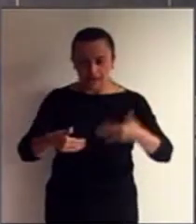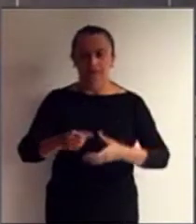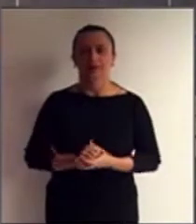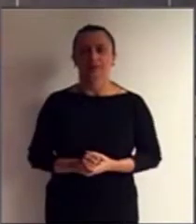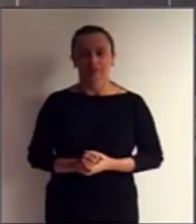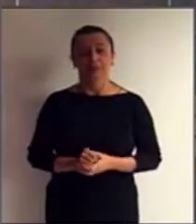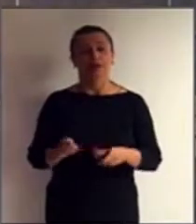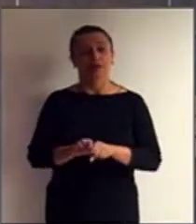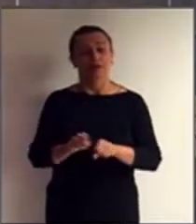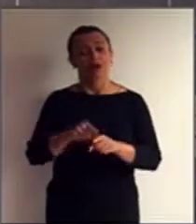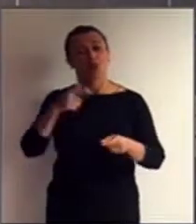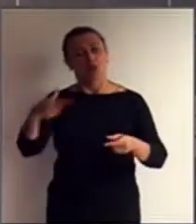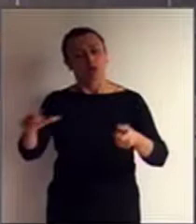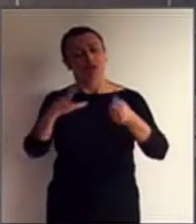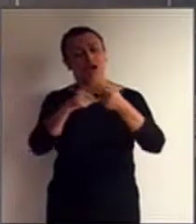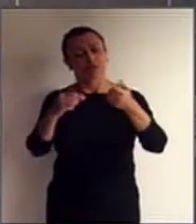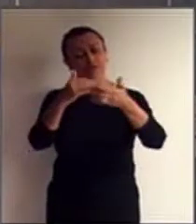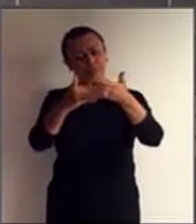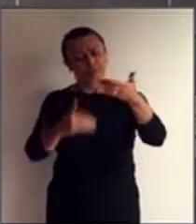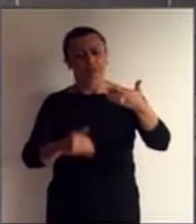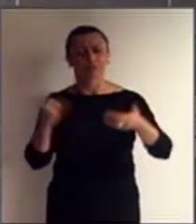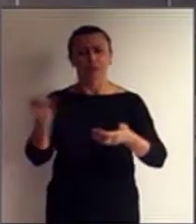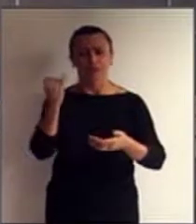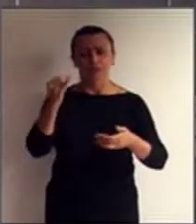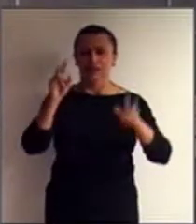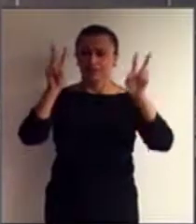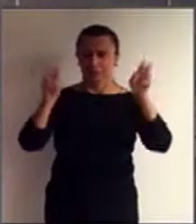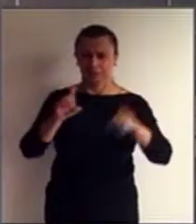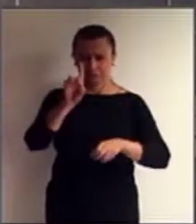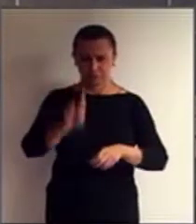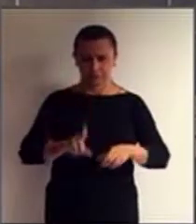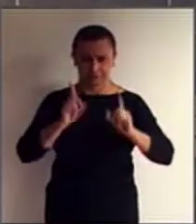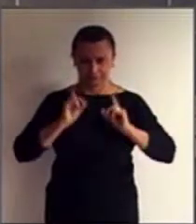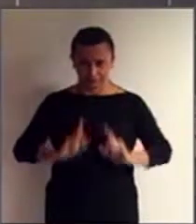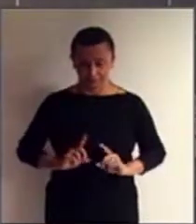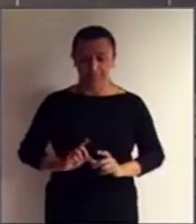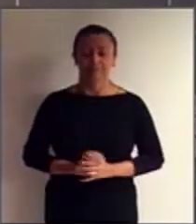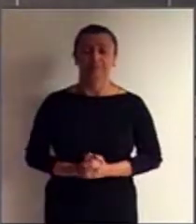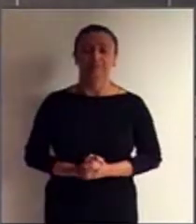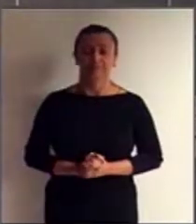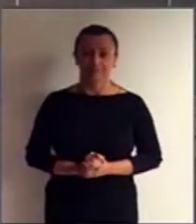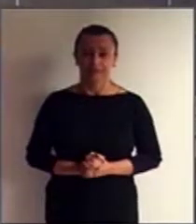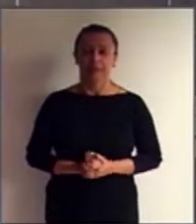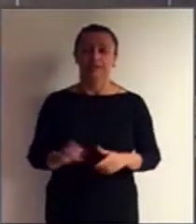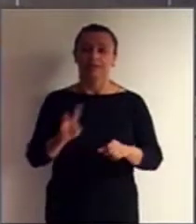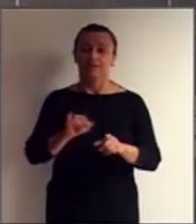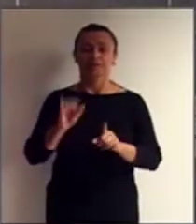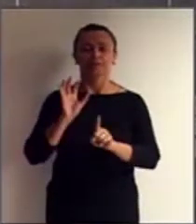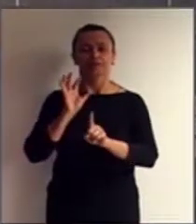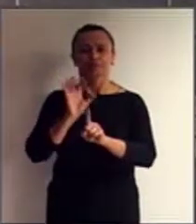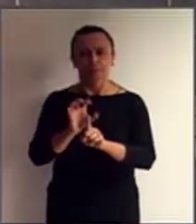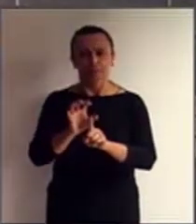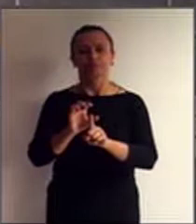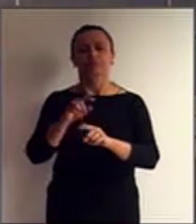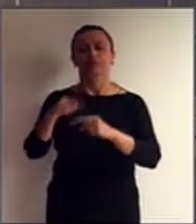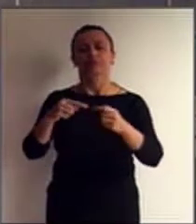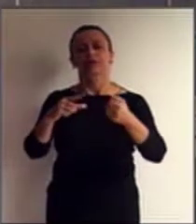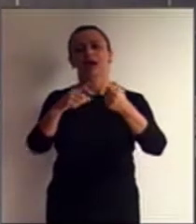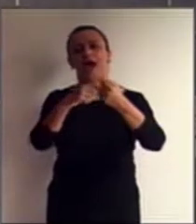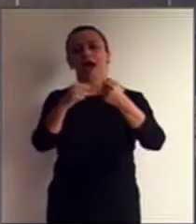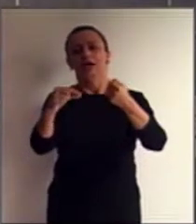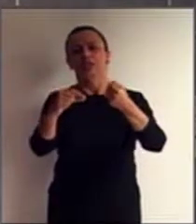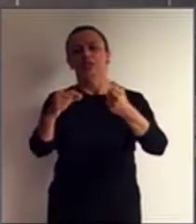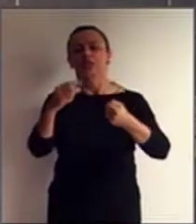Convenção sobre os Direitos da Pessoa com Deficiência, e que se refletem no artigo